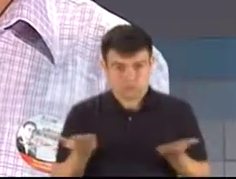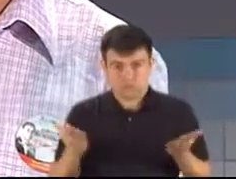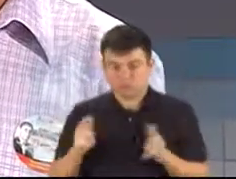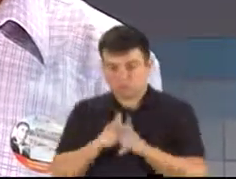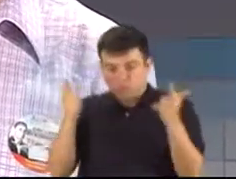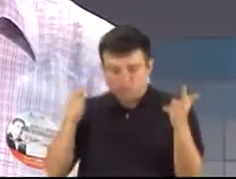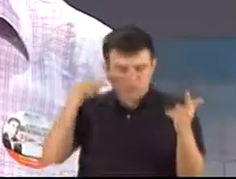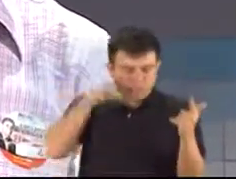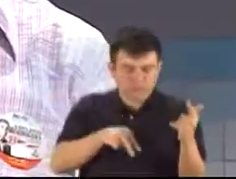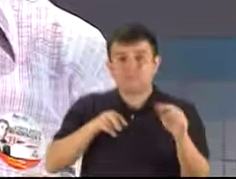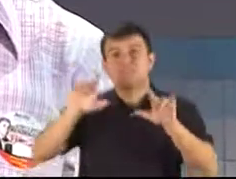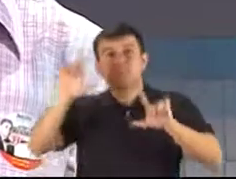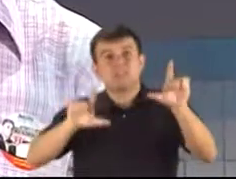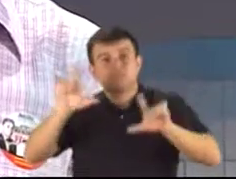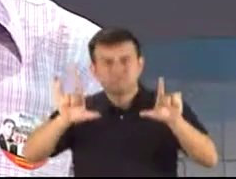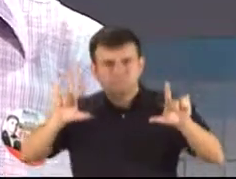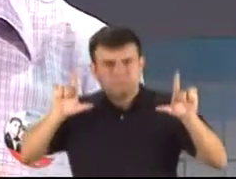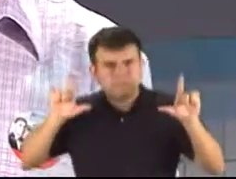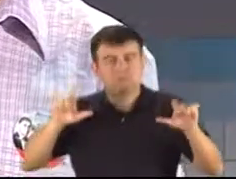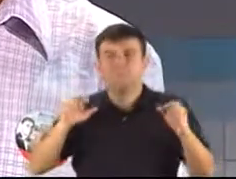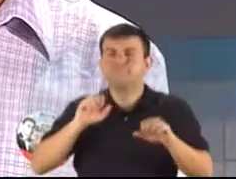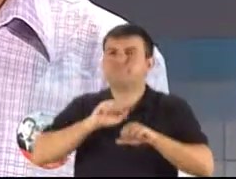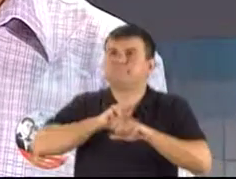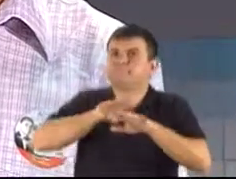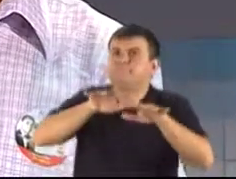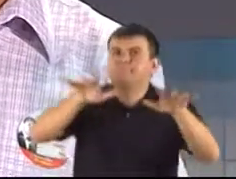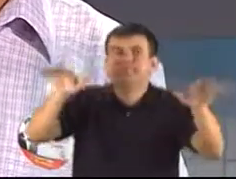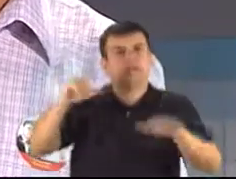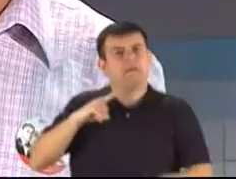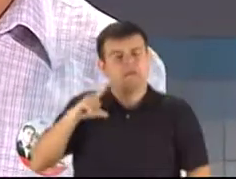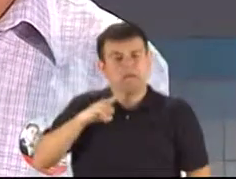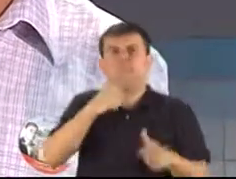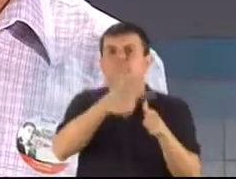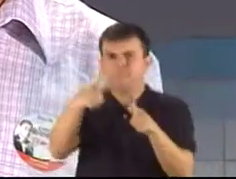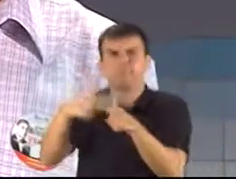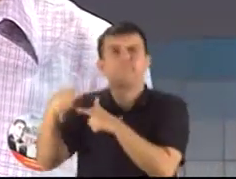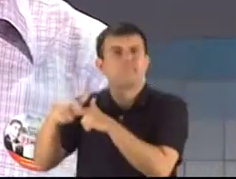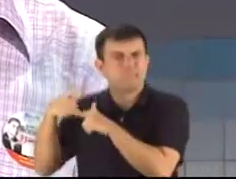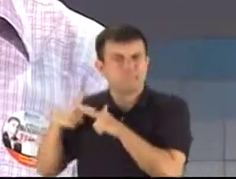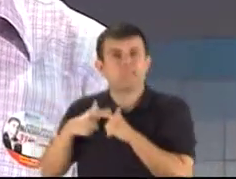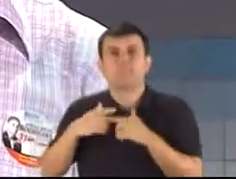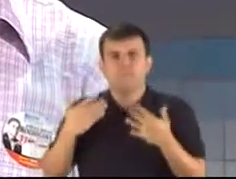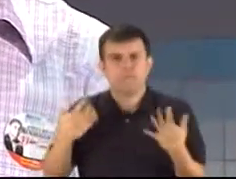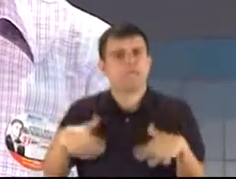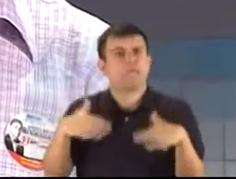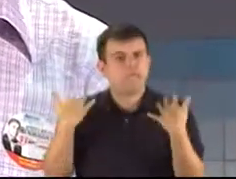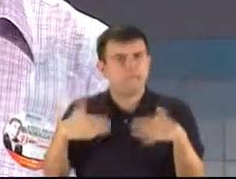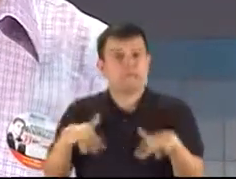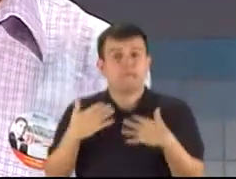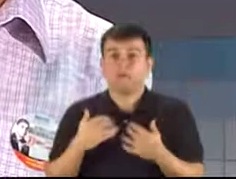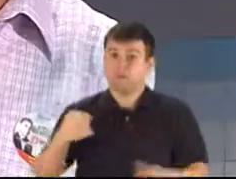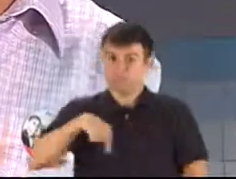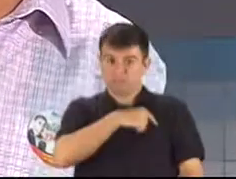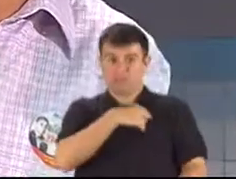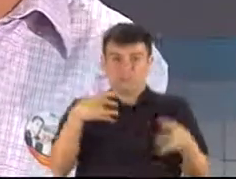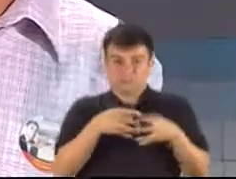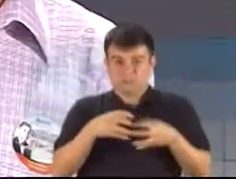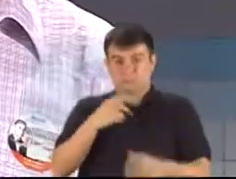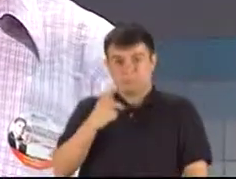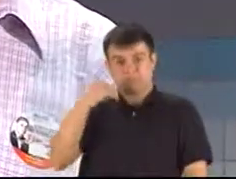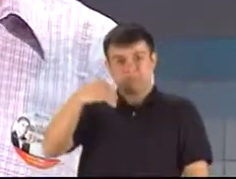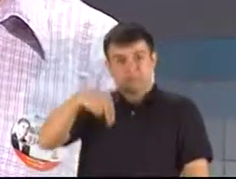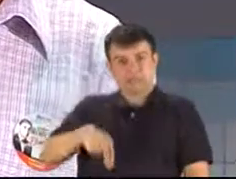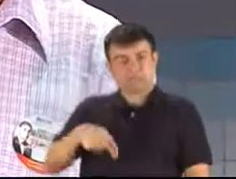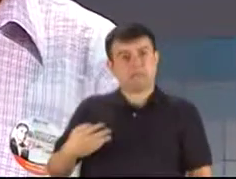televisão e nas mídias. Nós do PMN somos completamente contra toda e qualquer forma onde que o ladrão seja